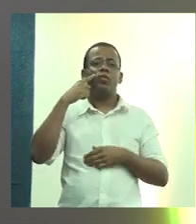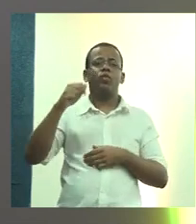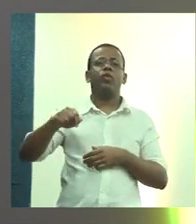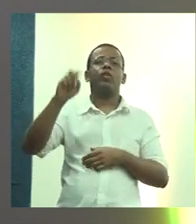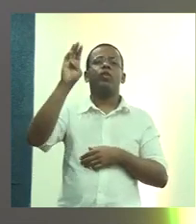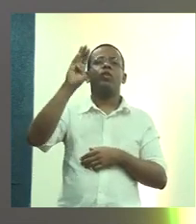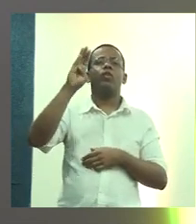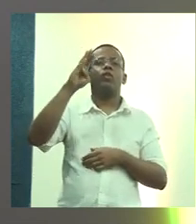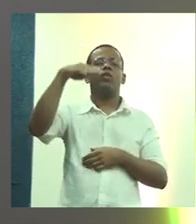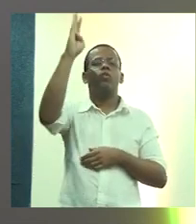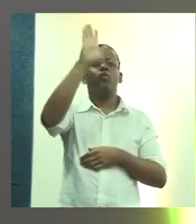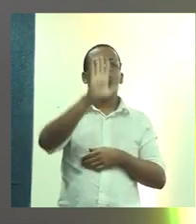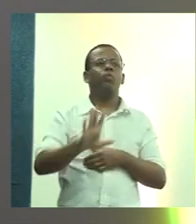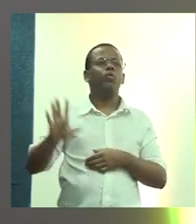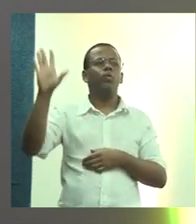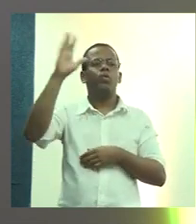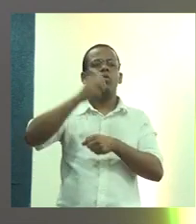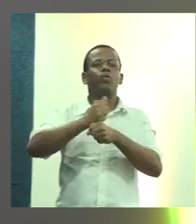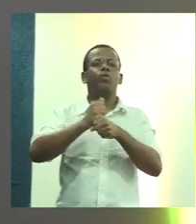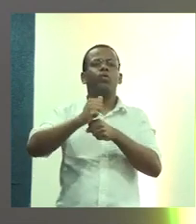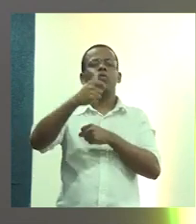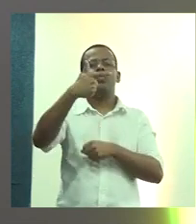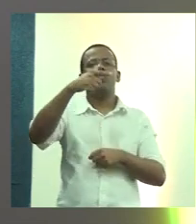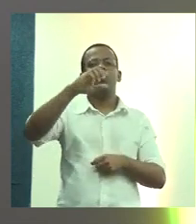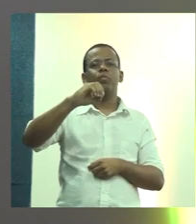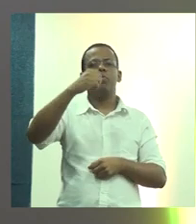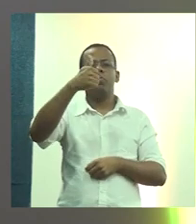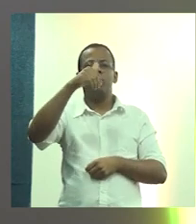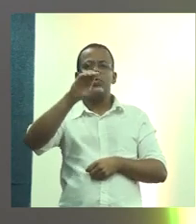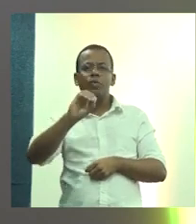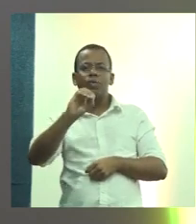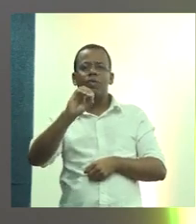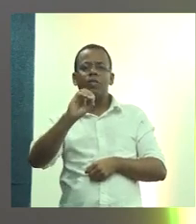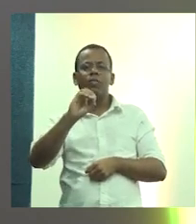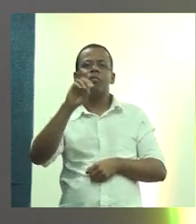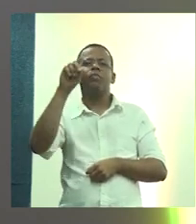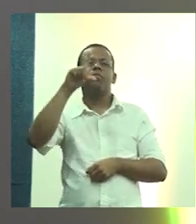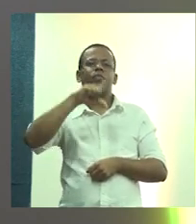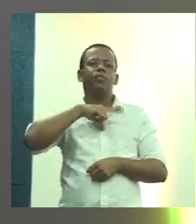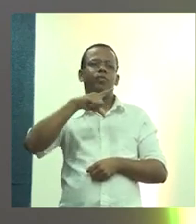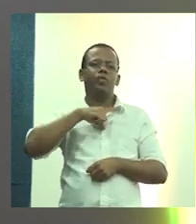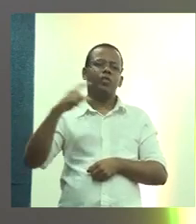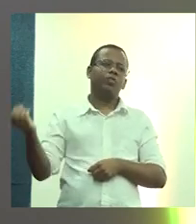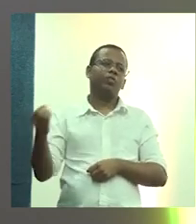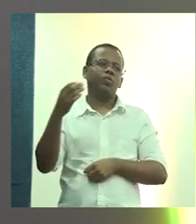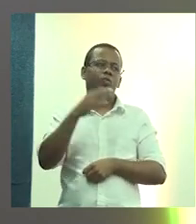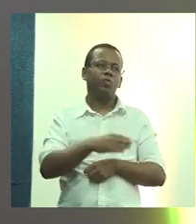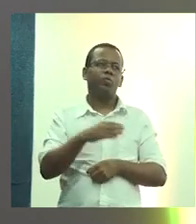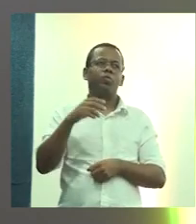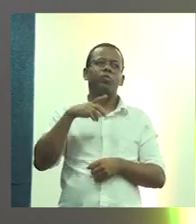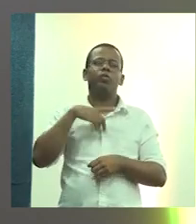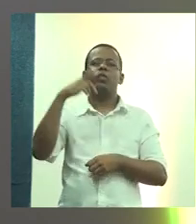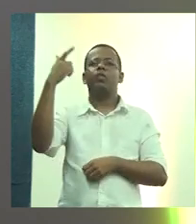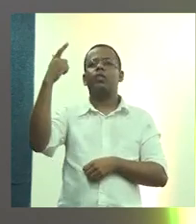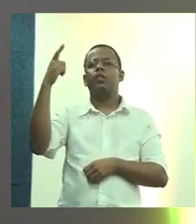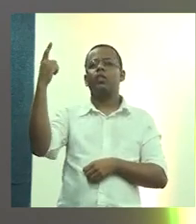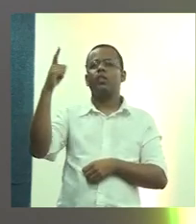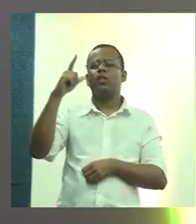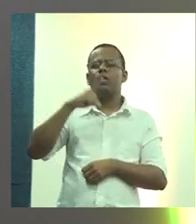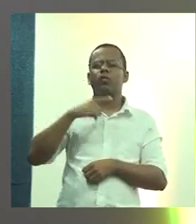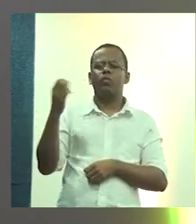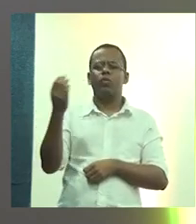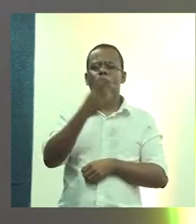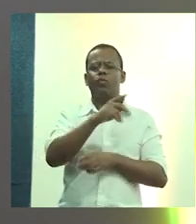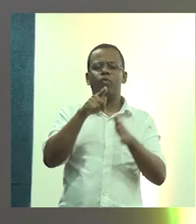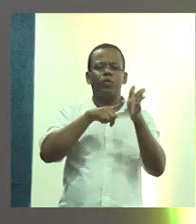ainda de 2010, nós vamos ter agora essa renovação com censo, enfim. Mas são número